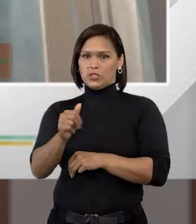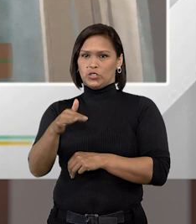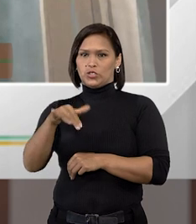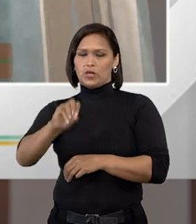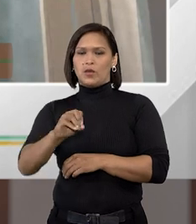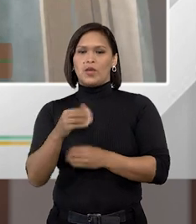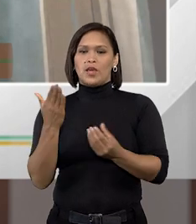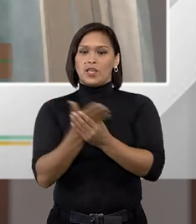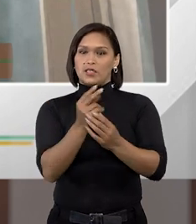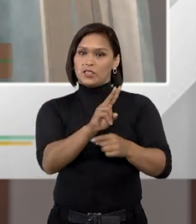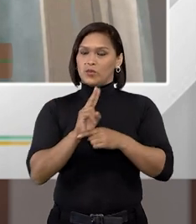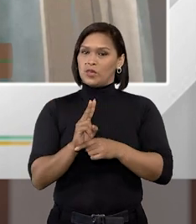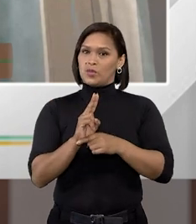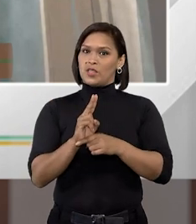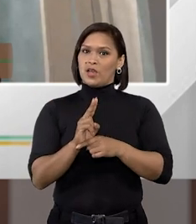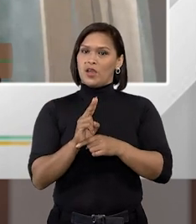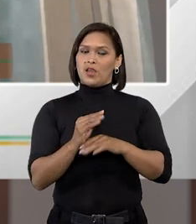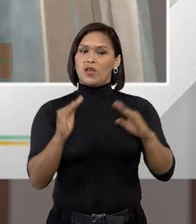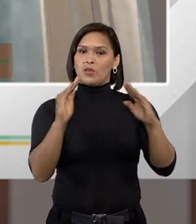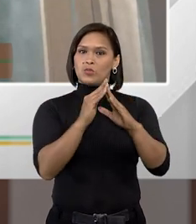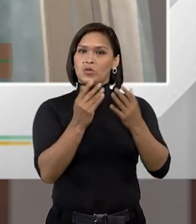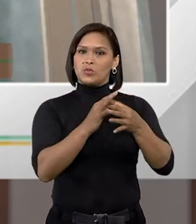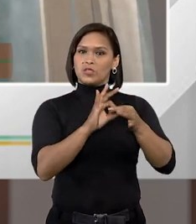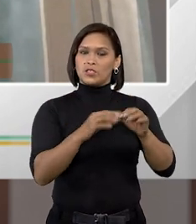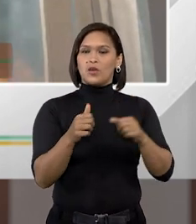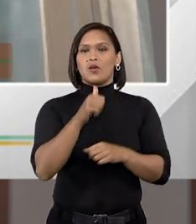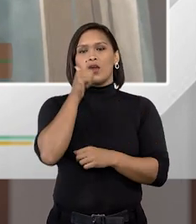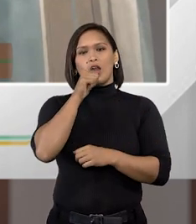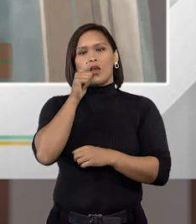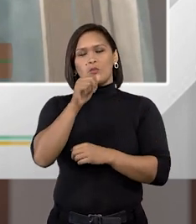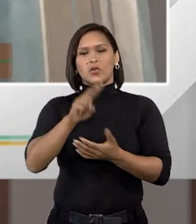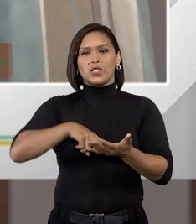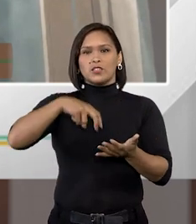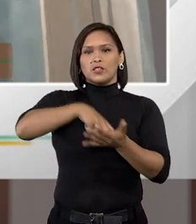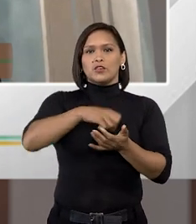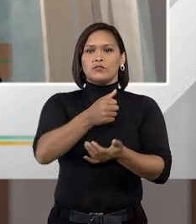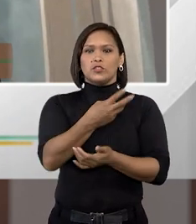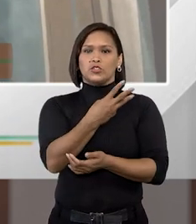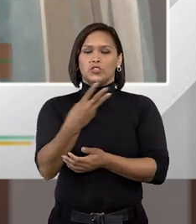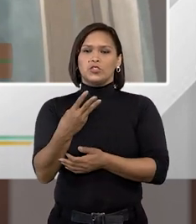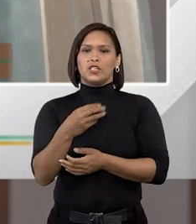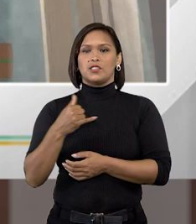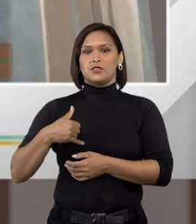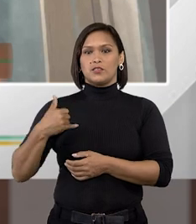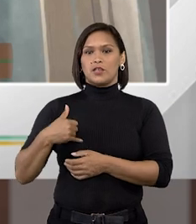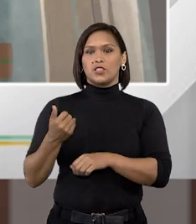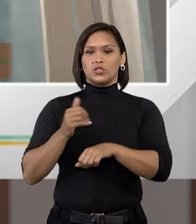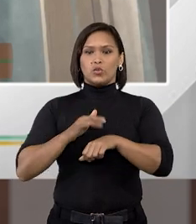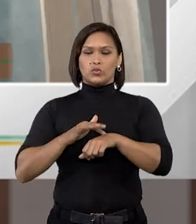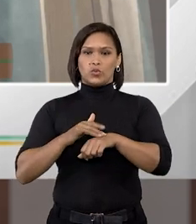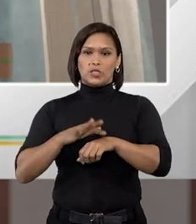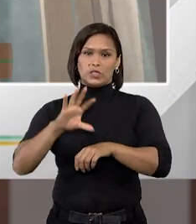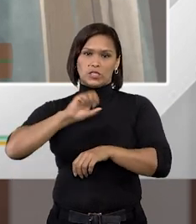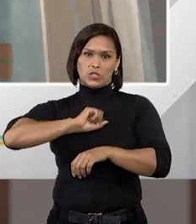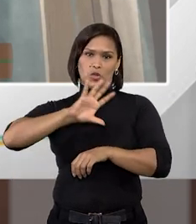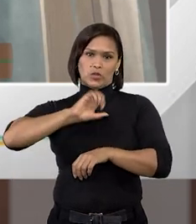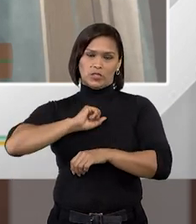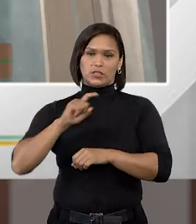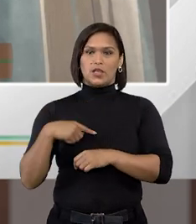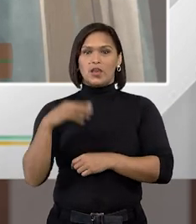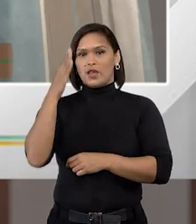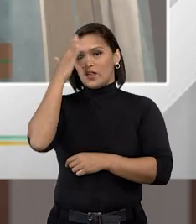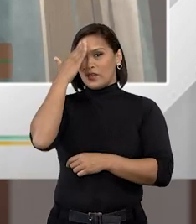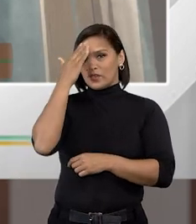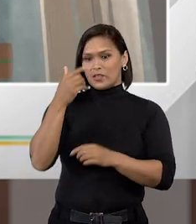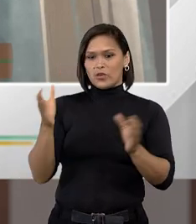deu um aliminar para conceder prisão domiciliar a uma mulher sentenciada com 23 anos de idade com doenças crônicas e entendeu